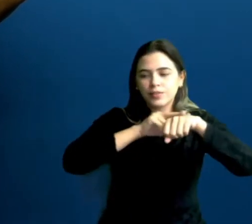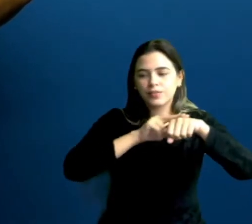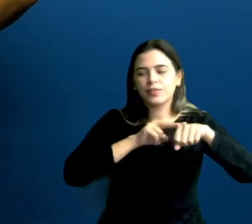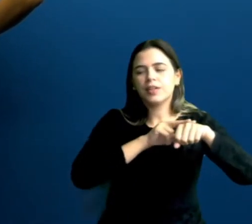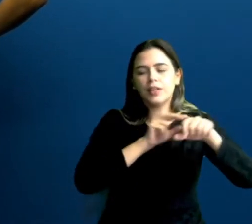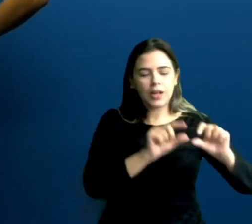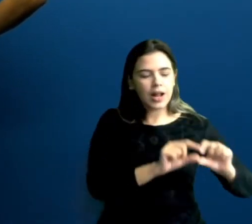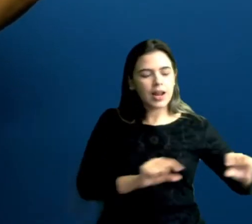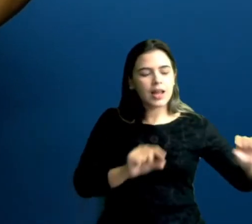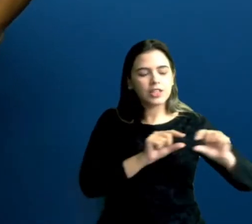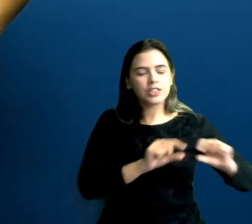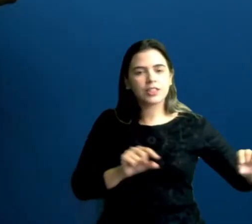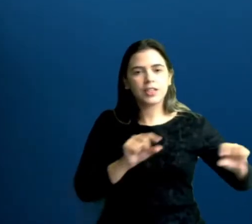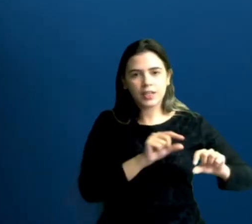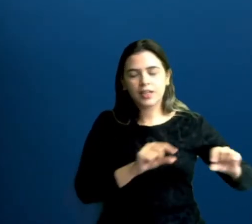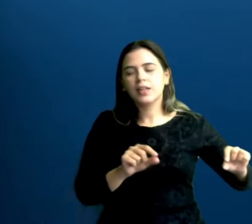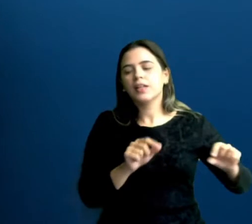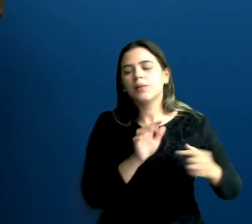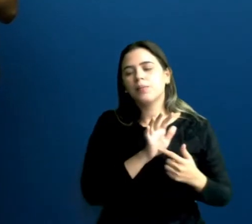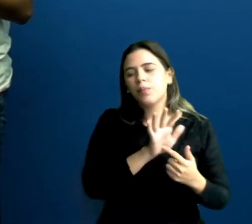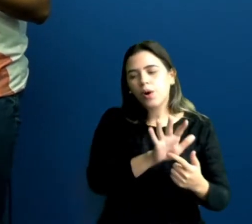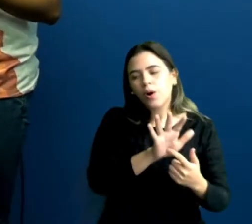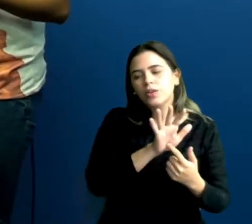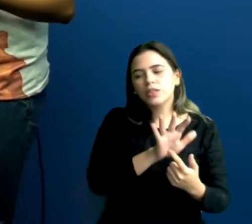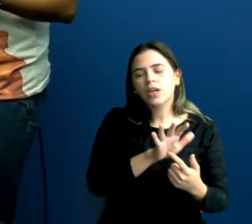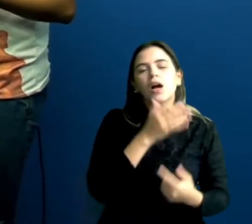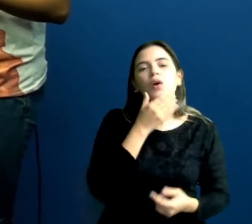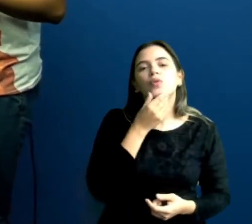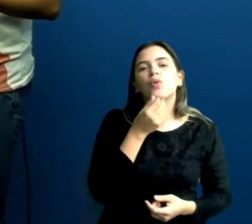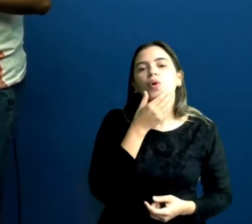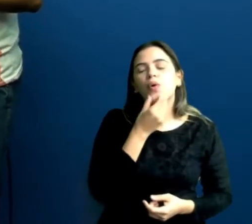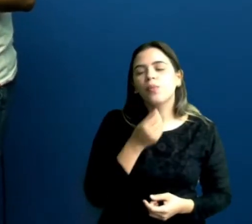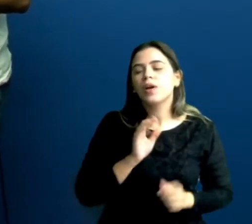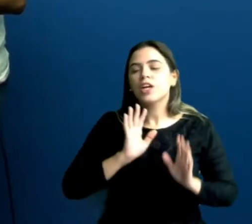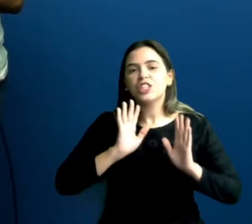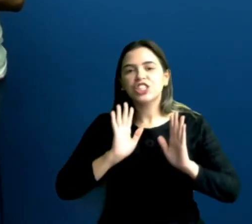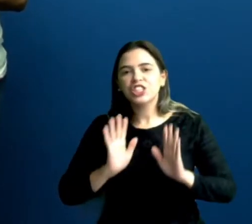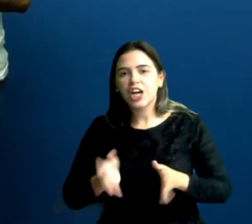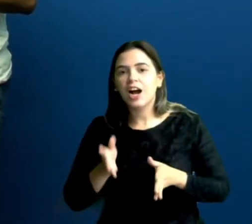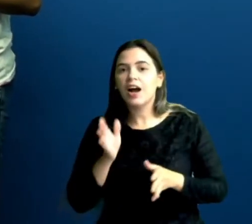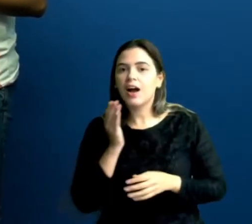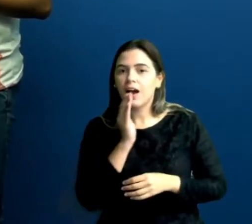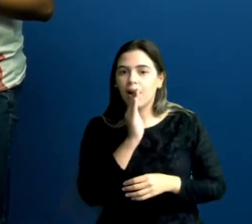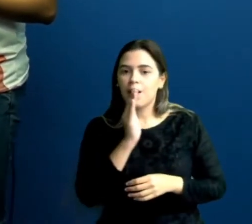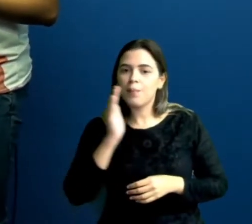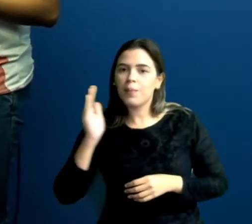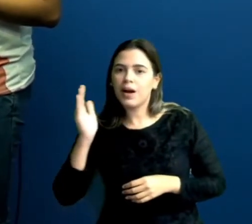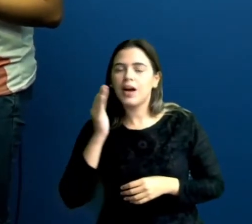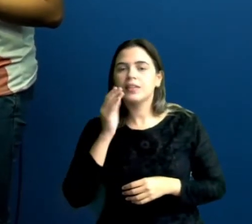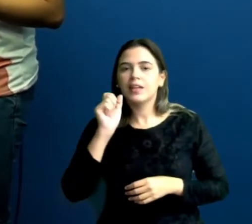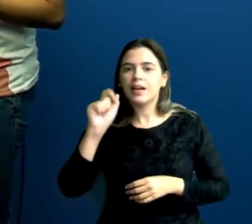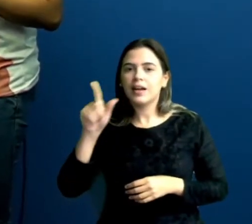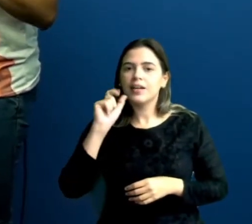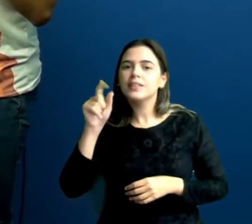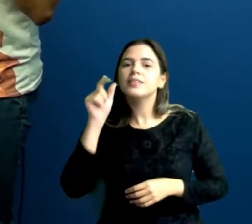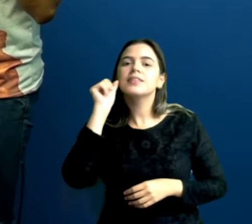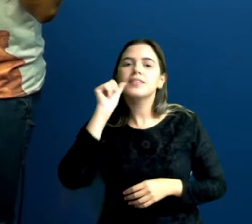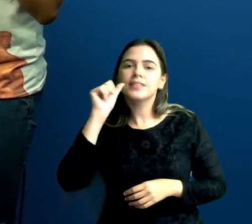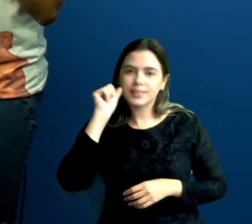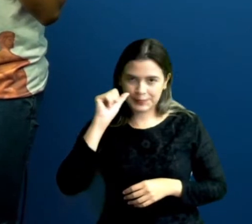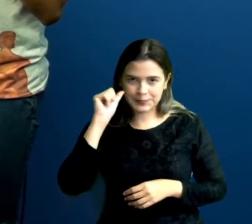fala sobre a população masculina, os homens. Já a parte em azul se refere às mulheres.